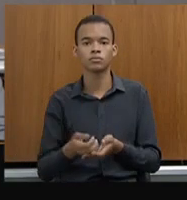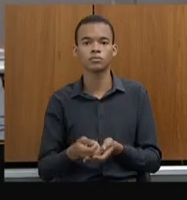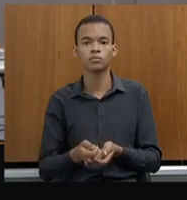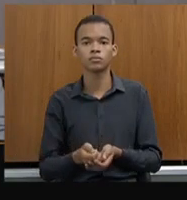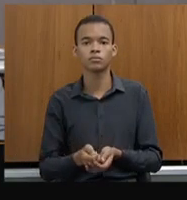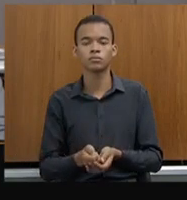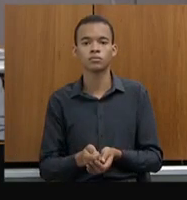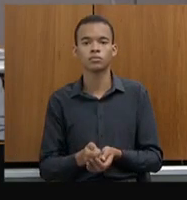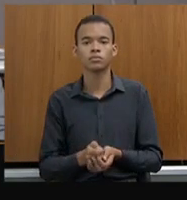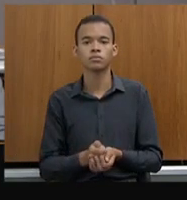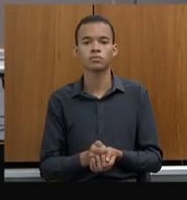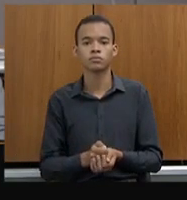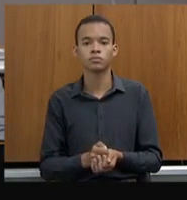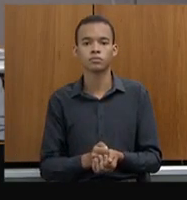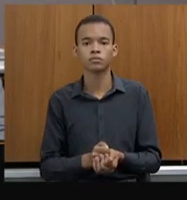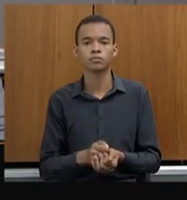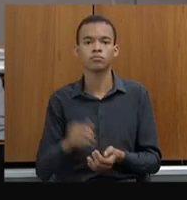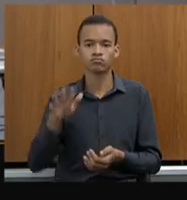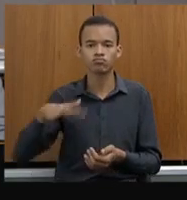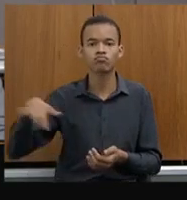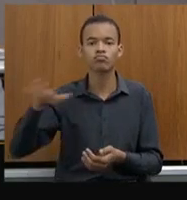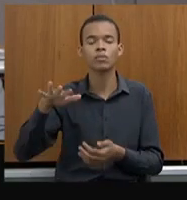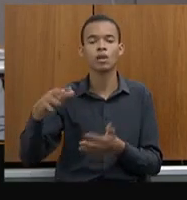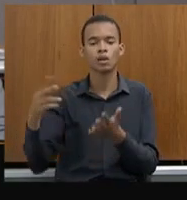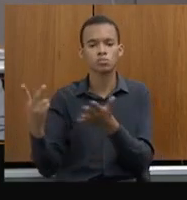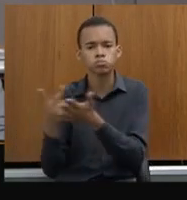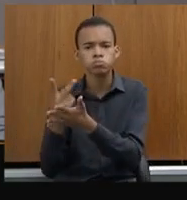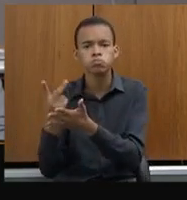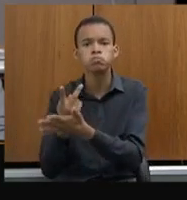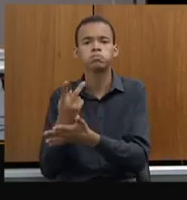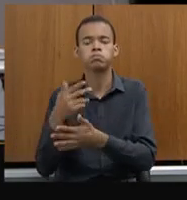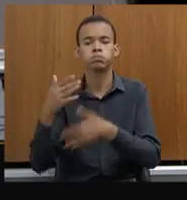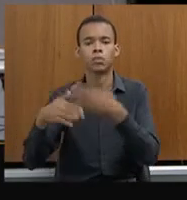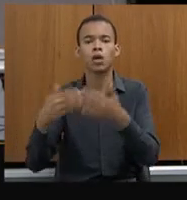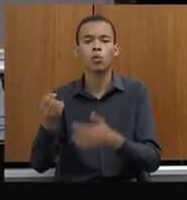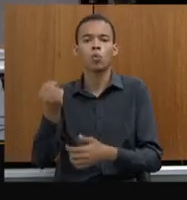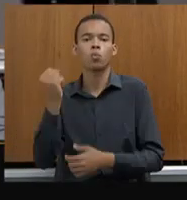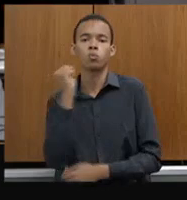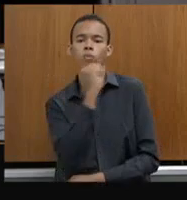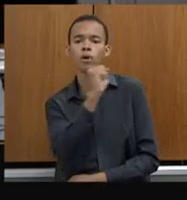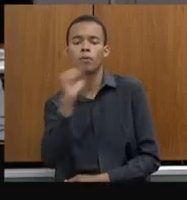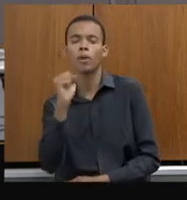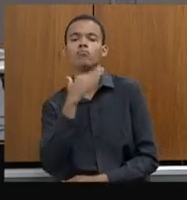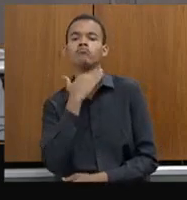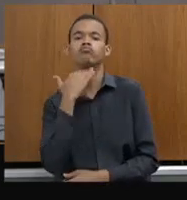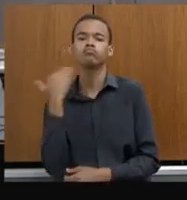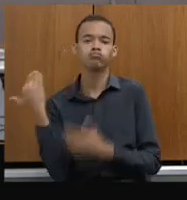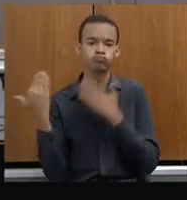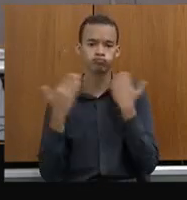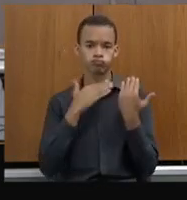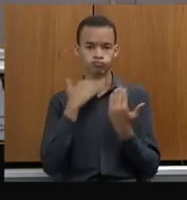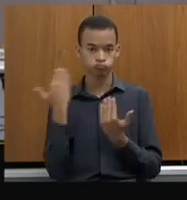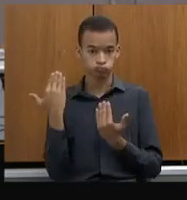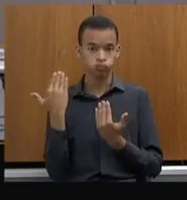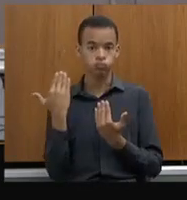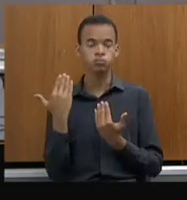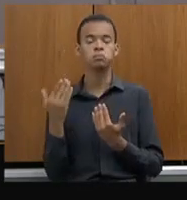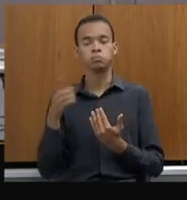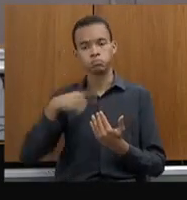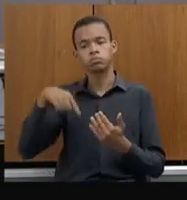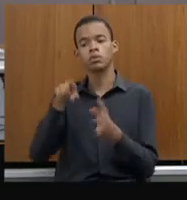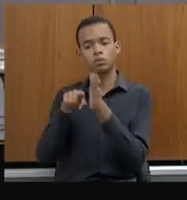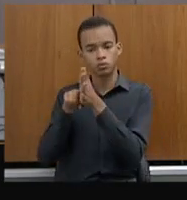que resultam morte. Então, crimes que resultam morte, não apenas o homicídio, nós